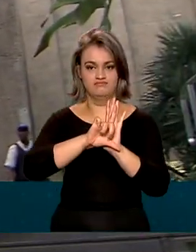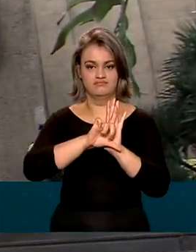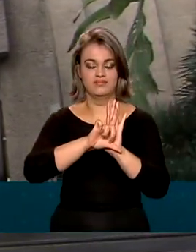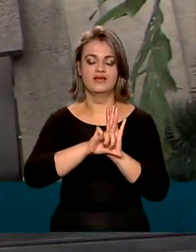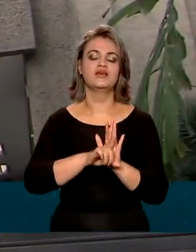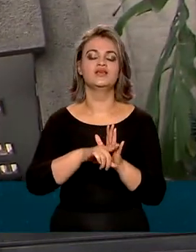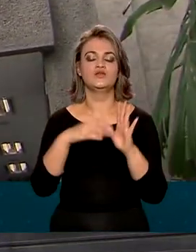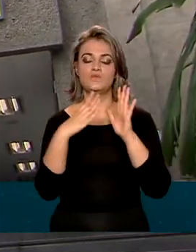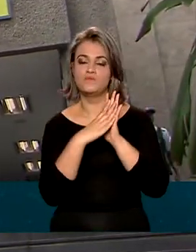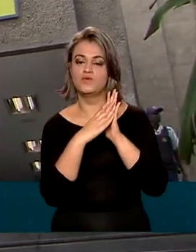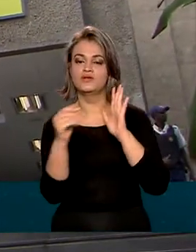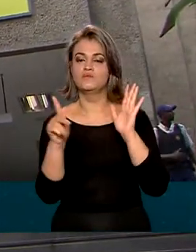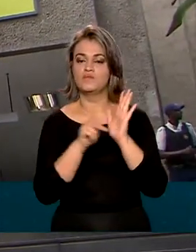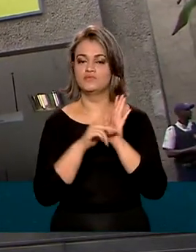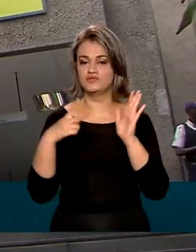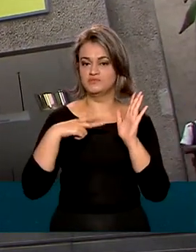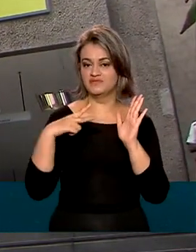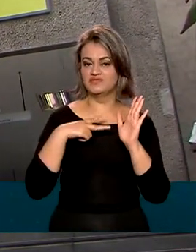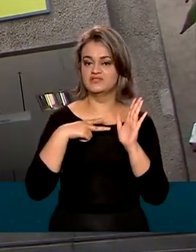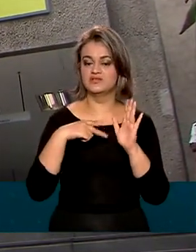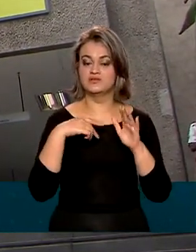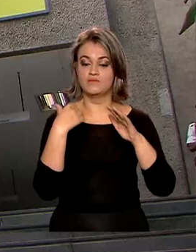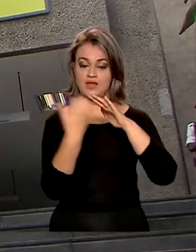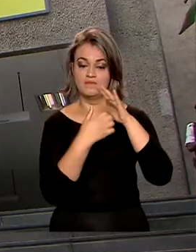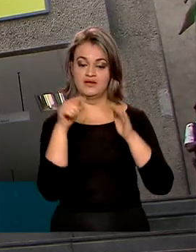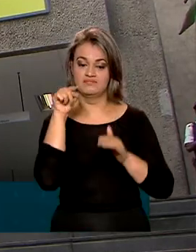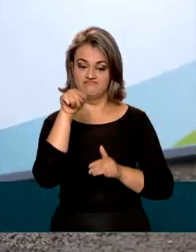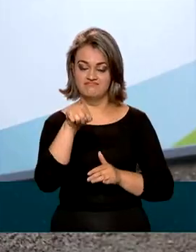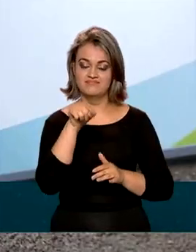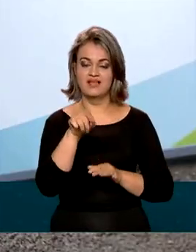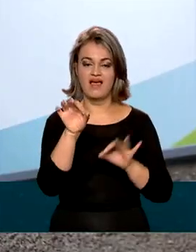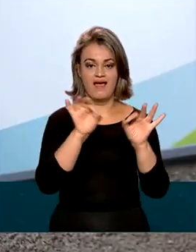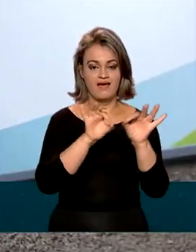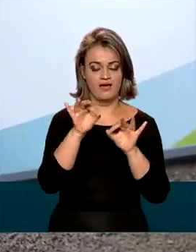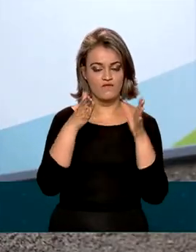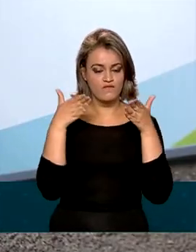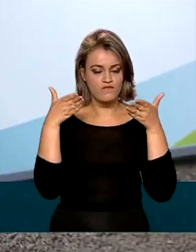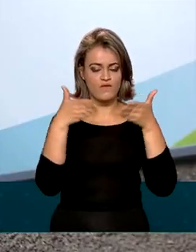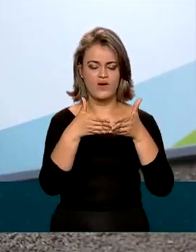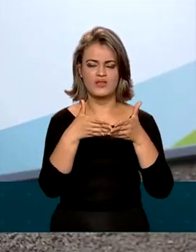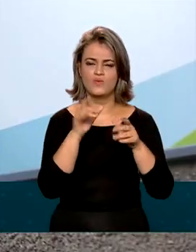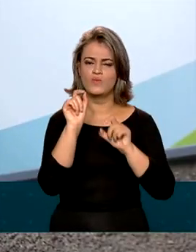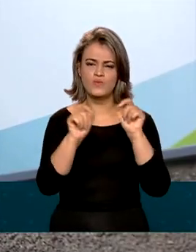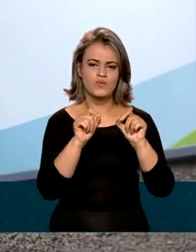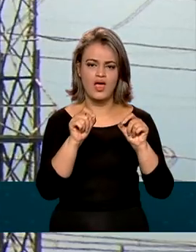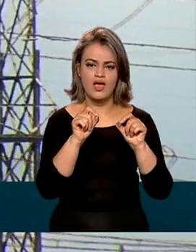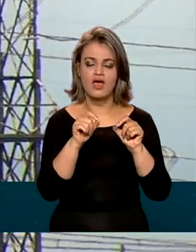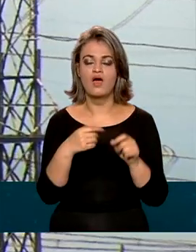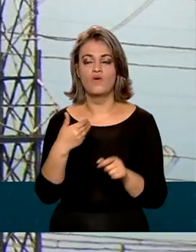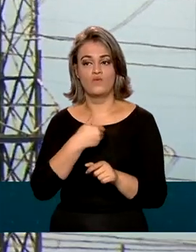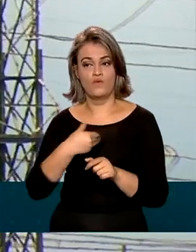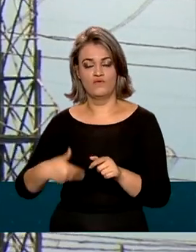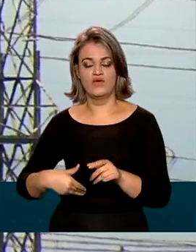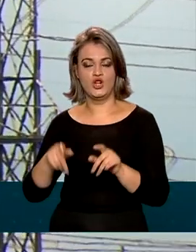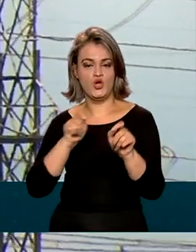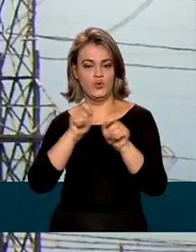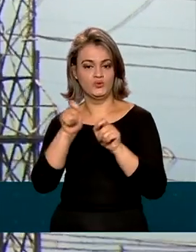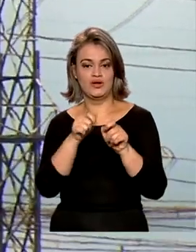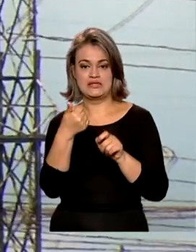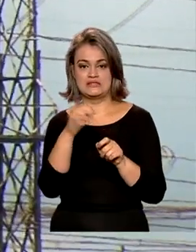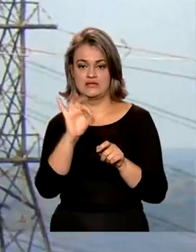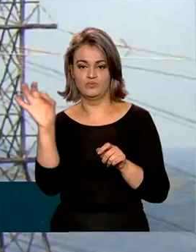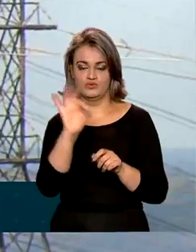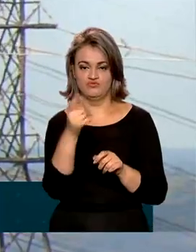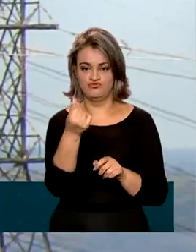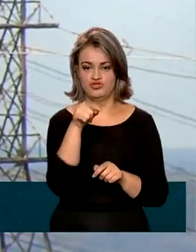definiu que o modelo de privatização da Eletrobras será a capitalização. Significa que o governo deixa de controlar 100%